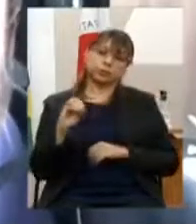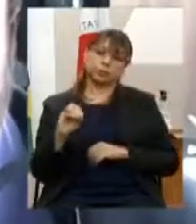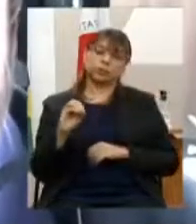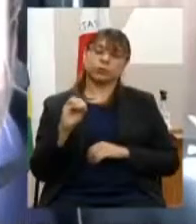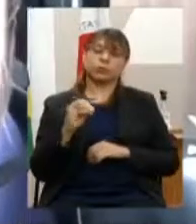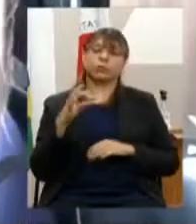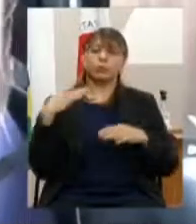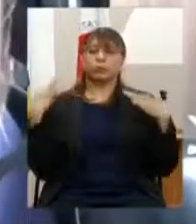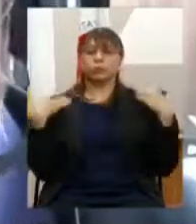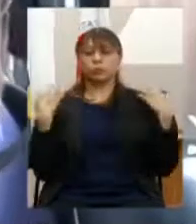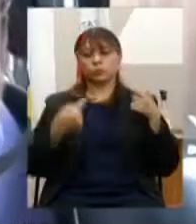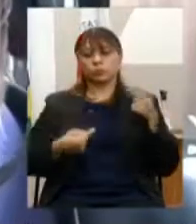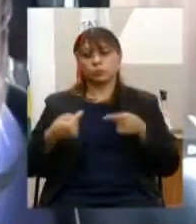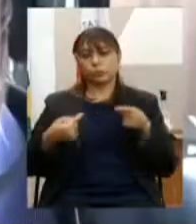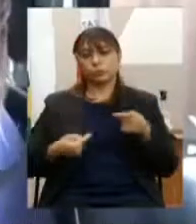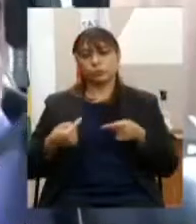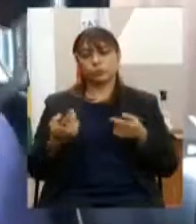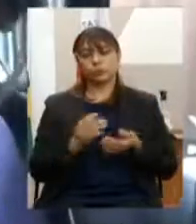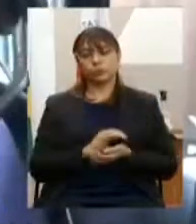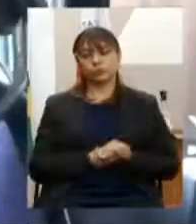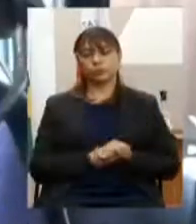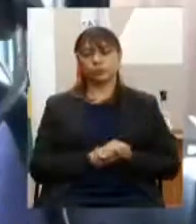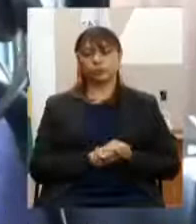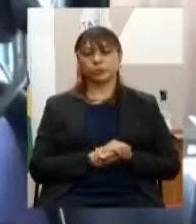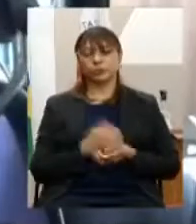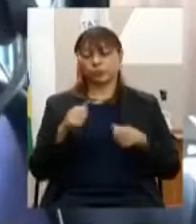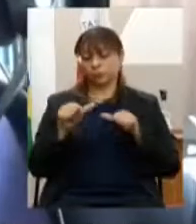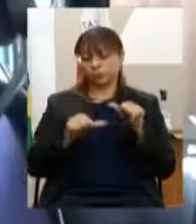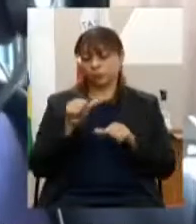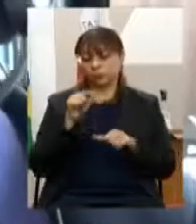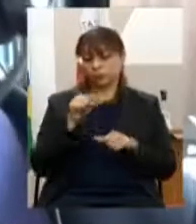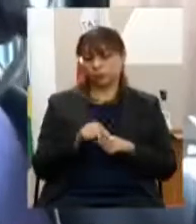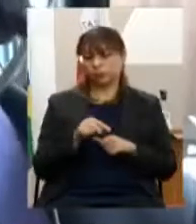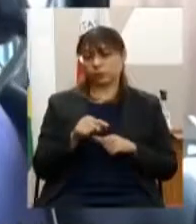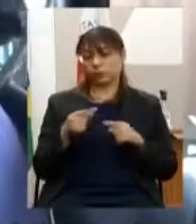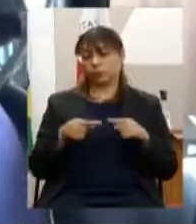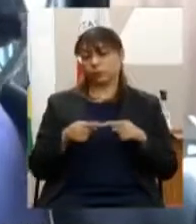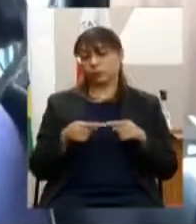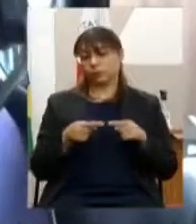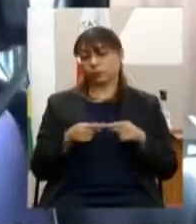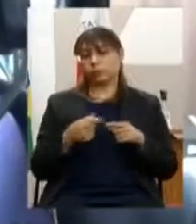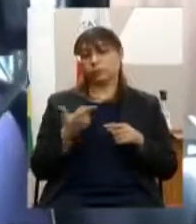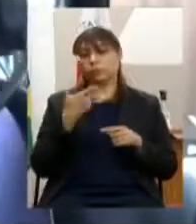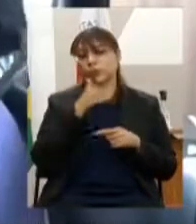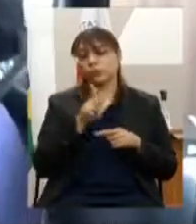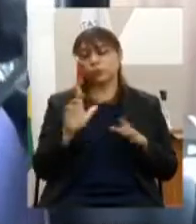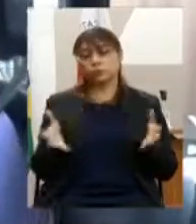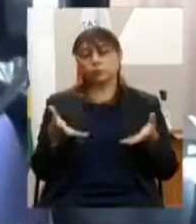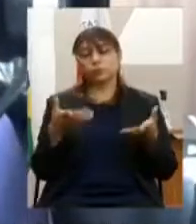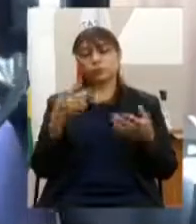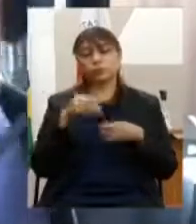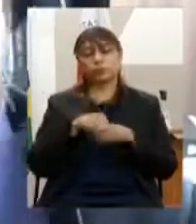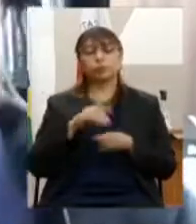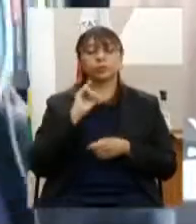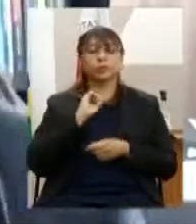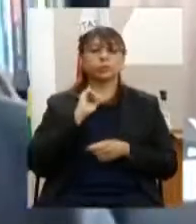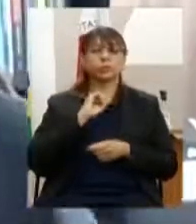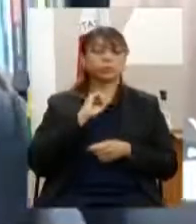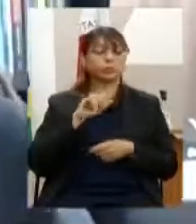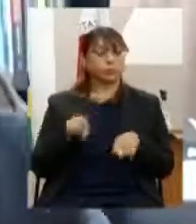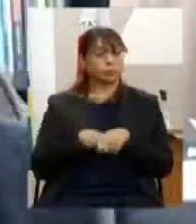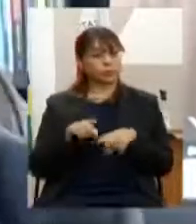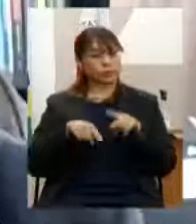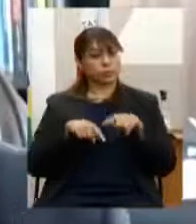competitivo conforme se segue alterar o produto para atividades de promoção de Minas Gerais inclusive produção de